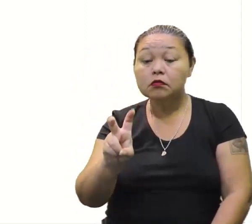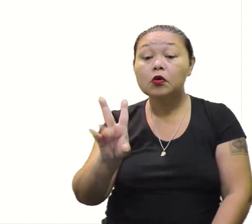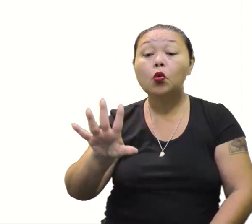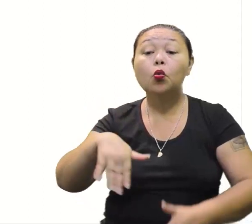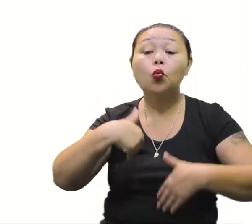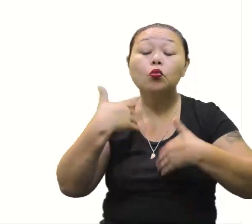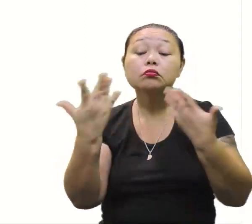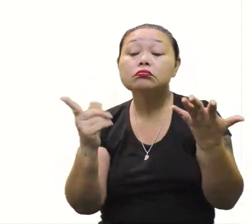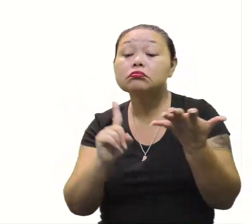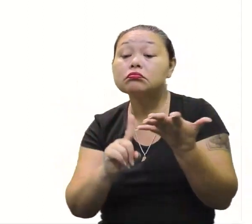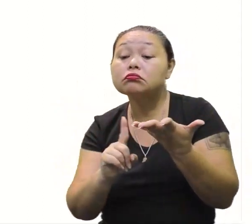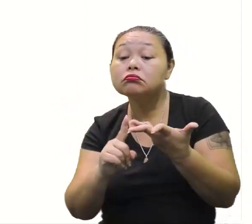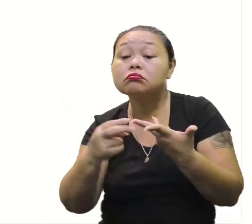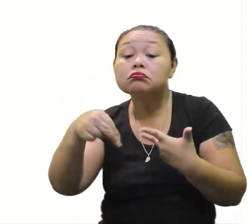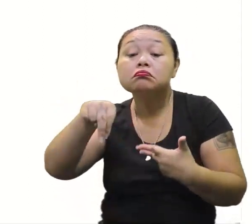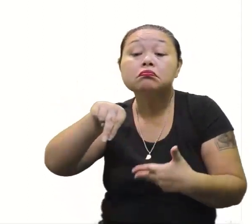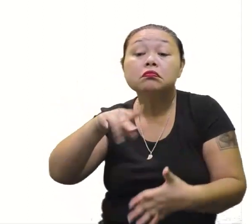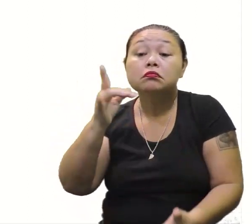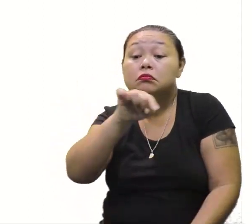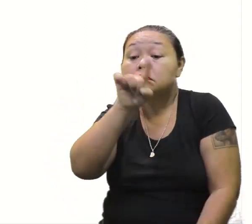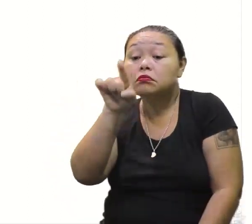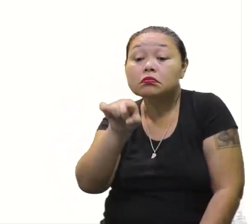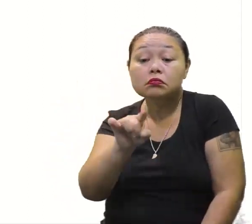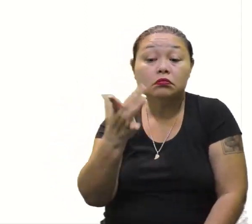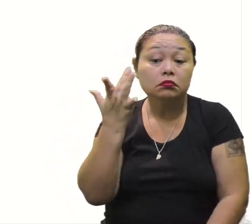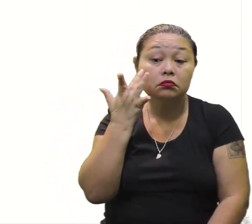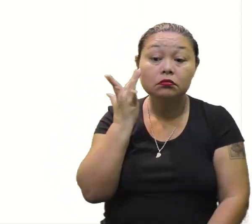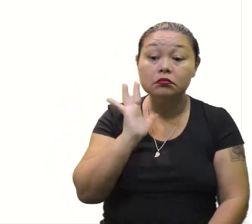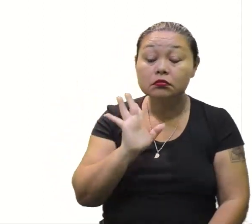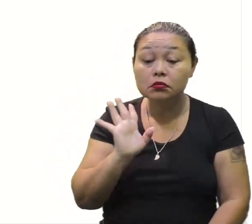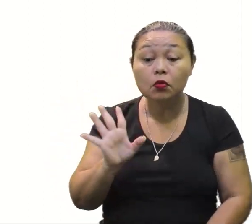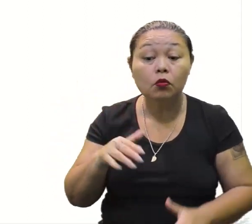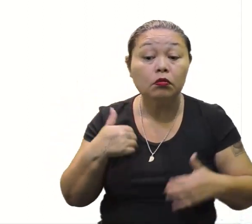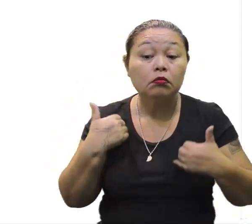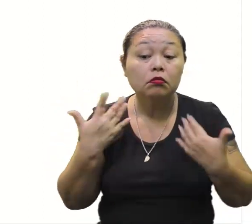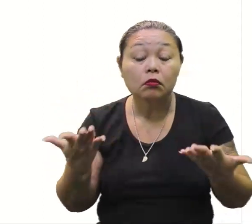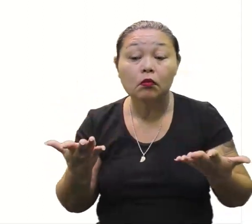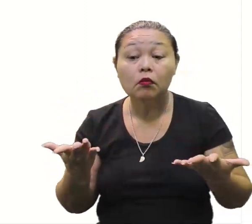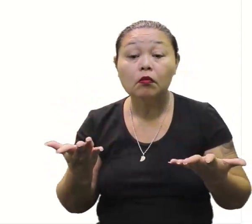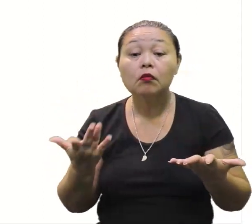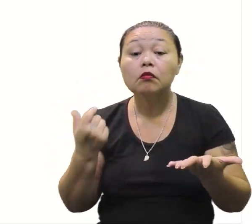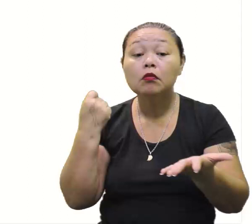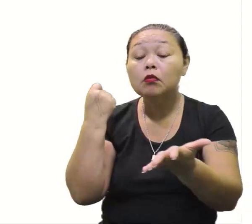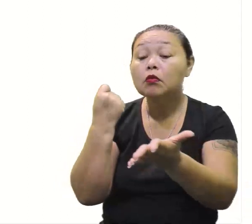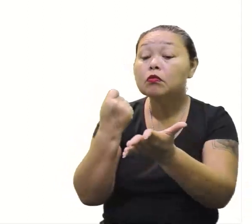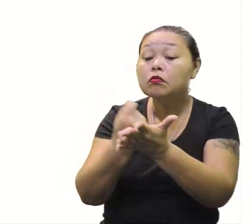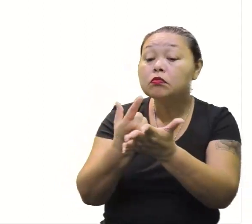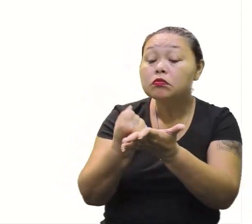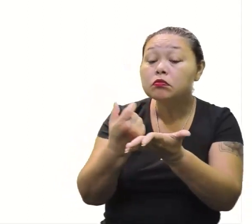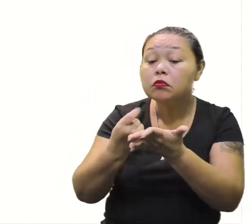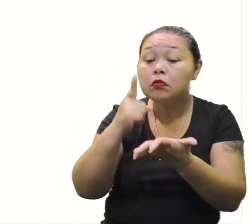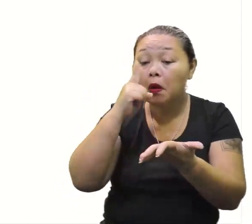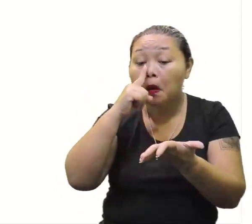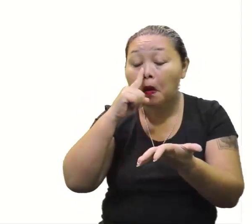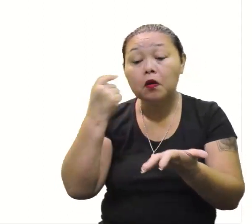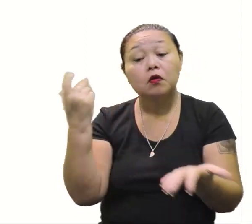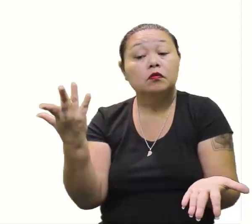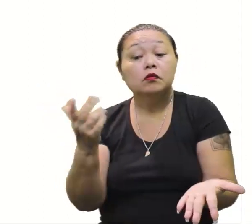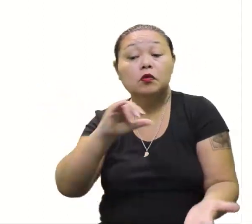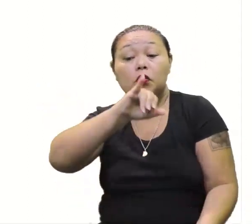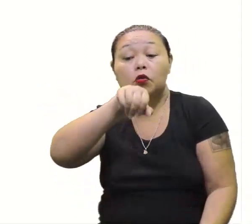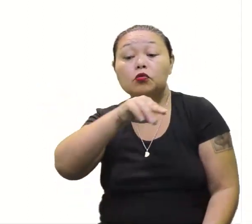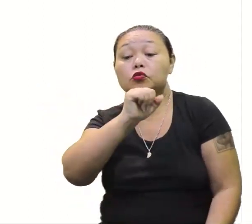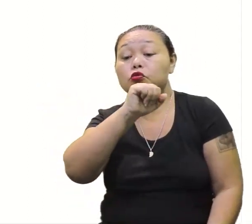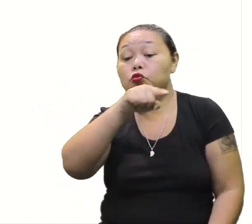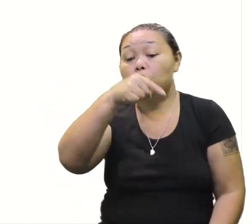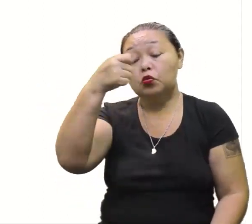o valor de N é igual a, ou seja, quantos pacotes de biscoitos João comprou?